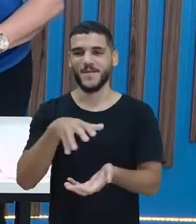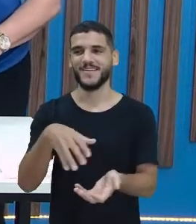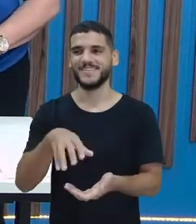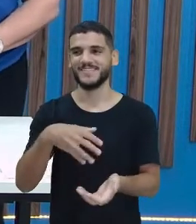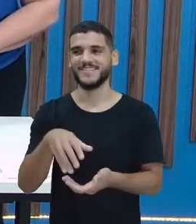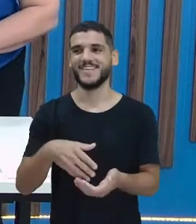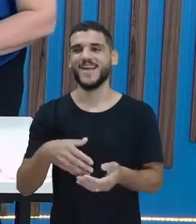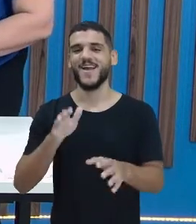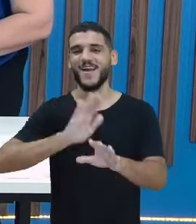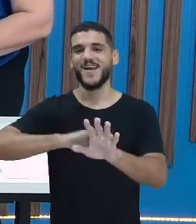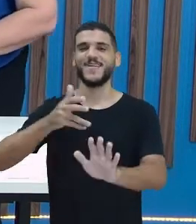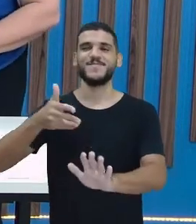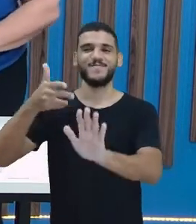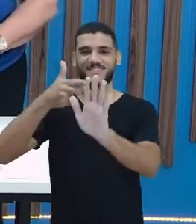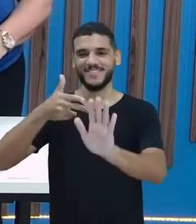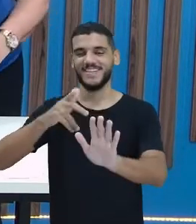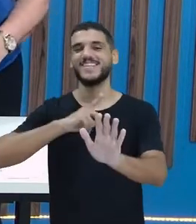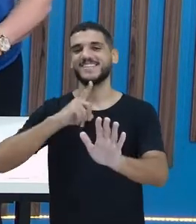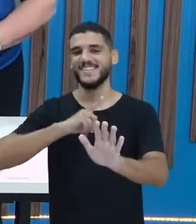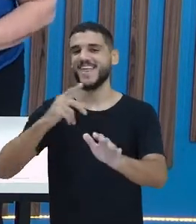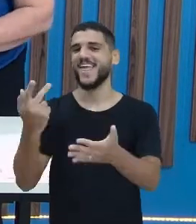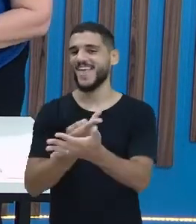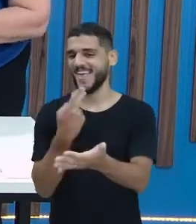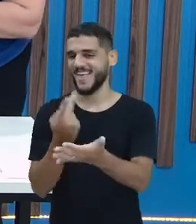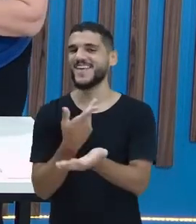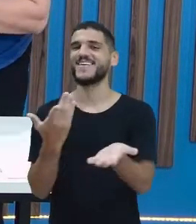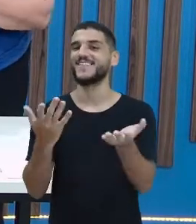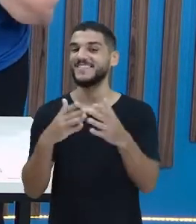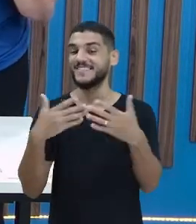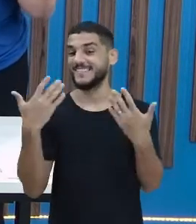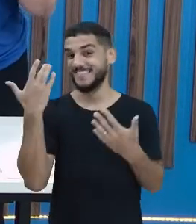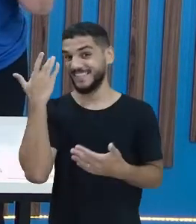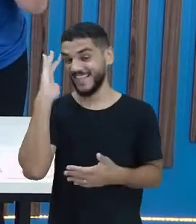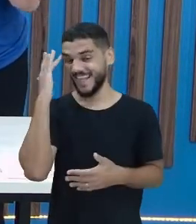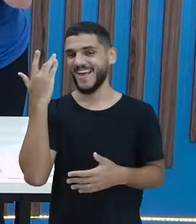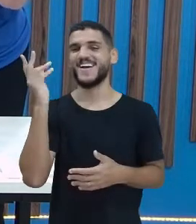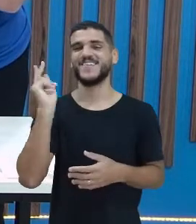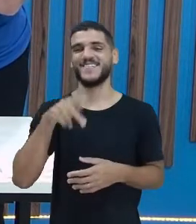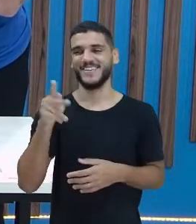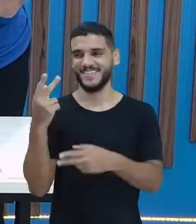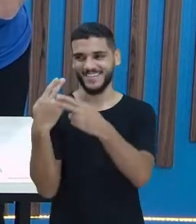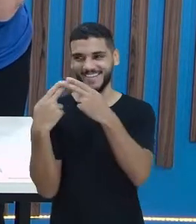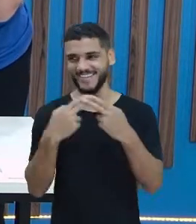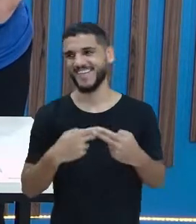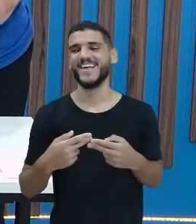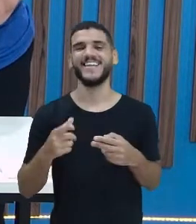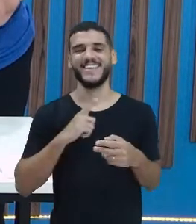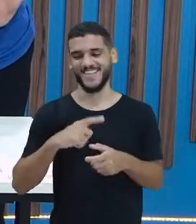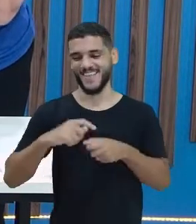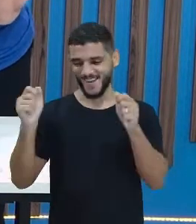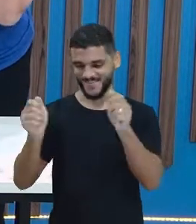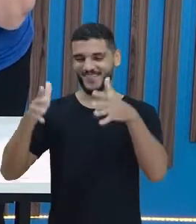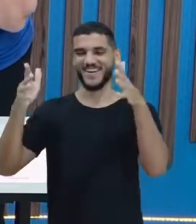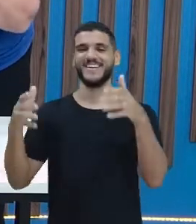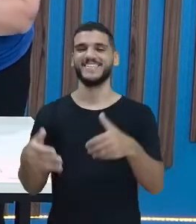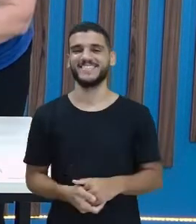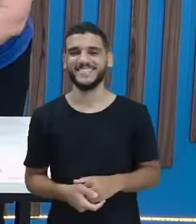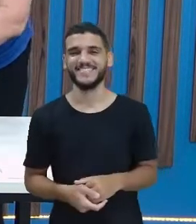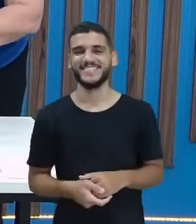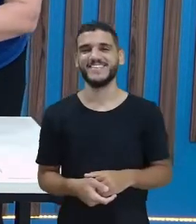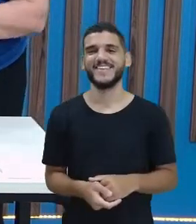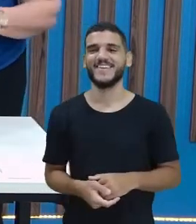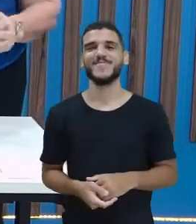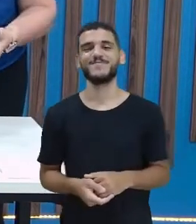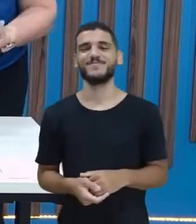A produção está dizendo que aqui tem alguma coisa errada, professora Iris. Mas é não. Eu sou mágica. Eu sou mágica. Pronto, tirei.